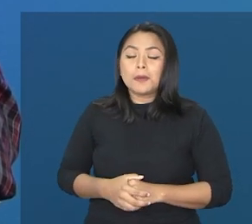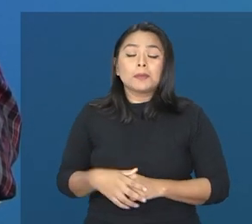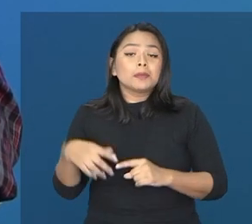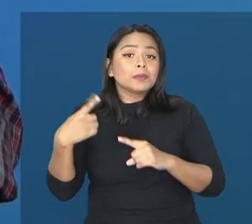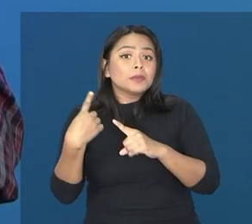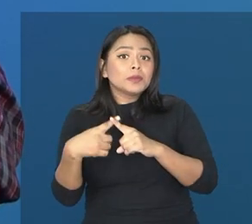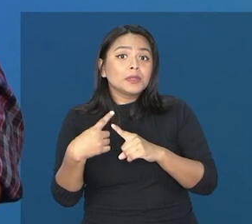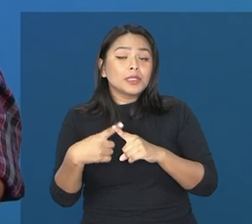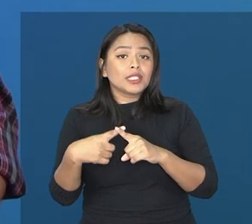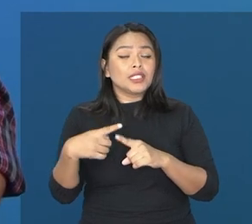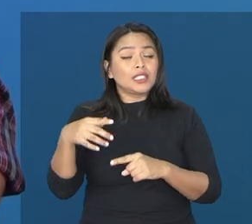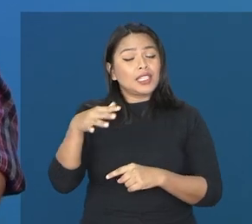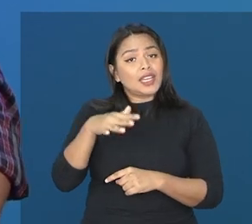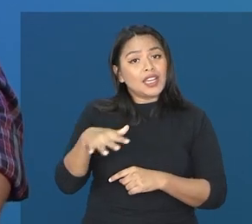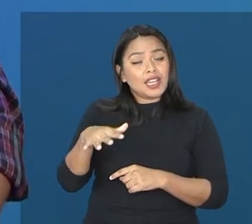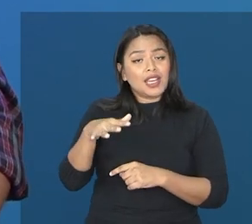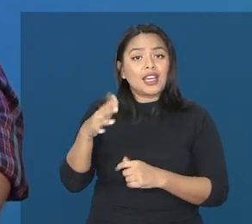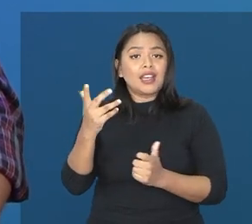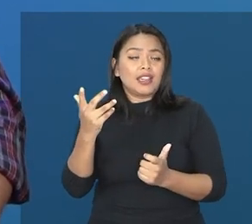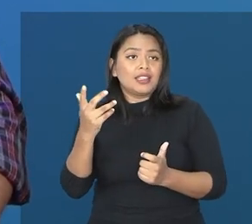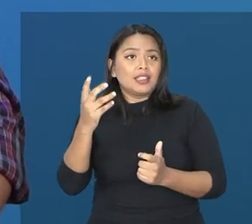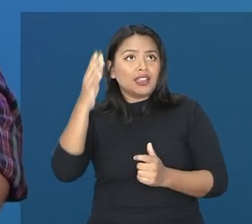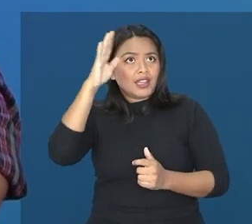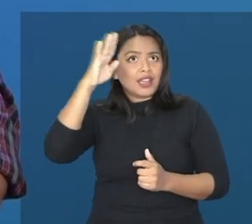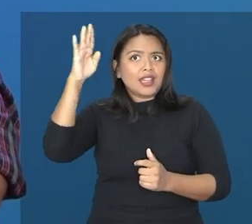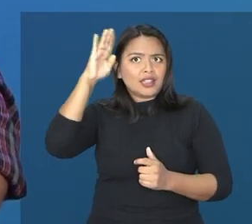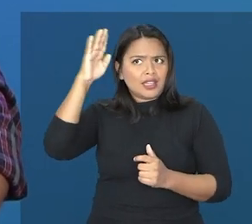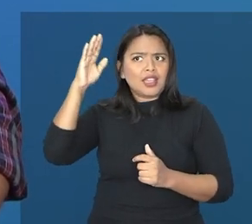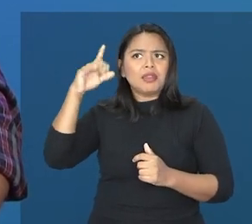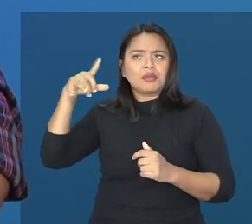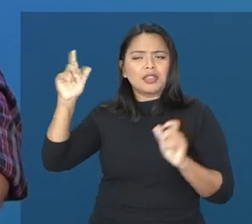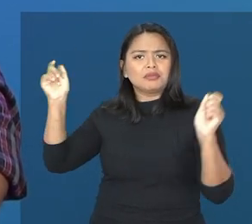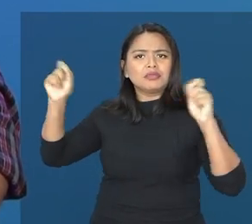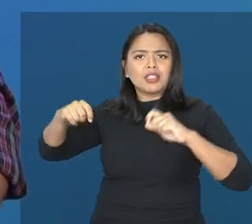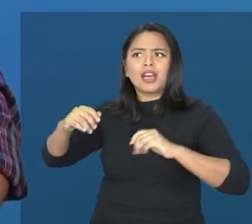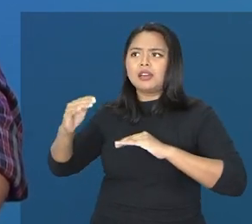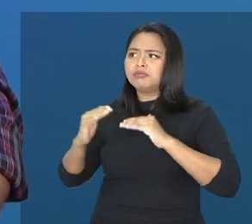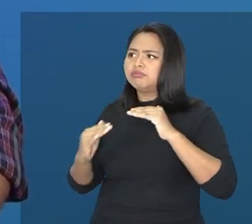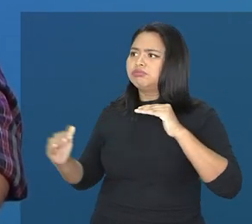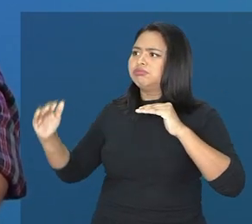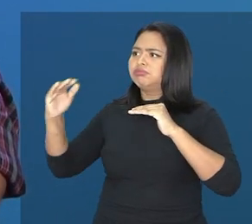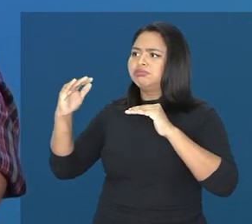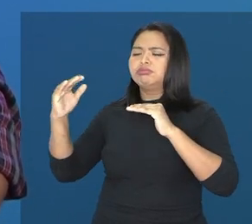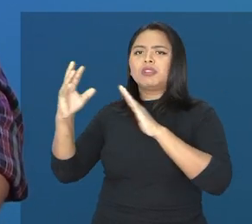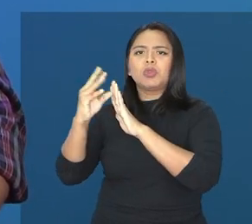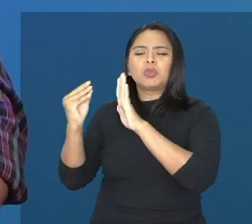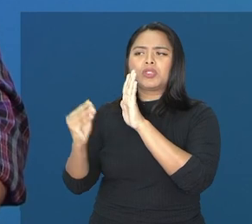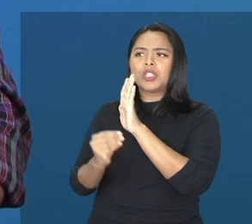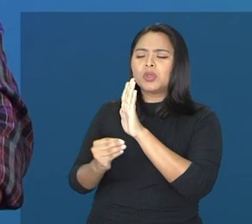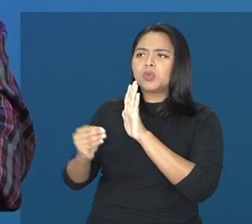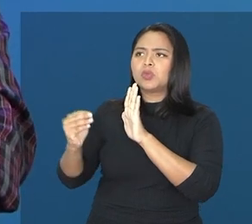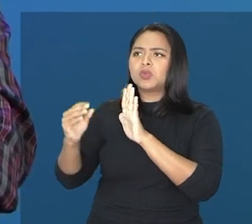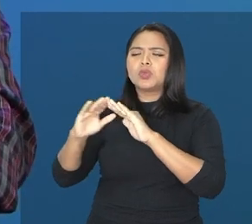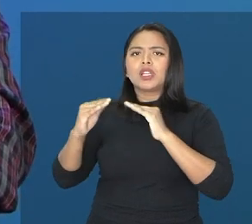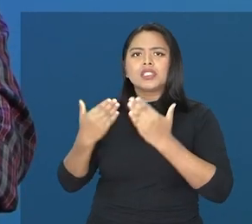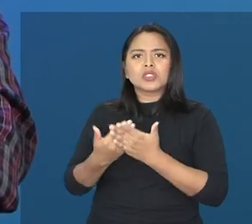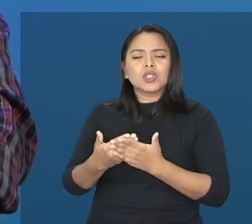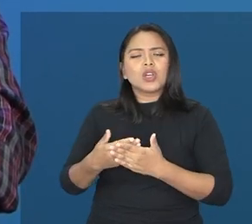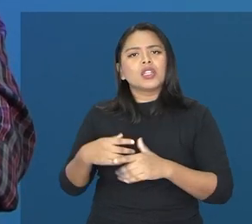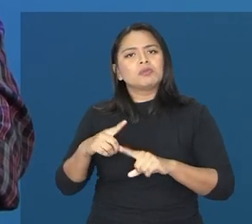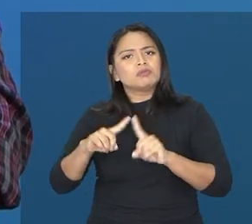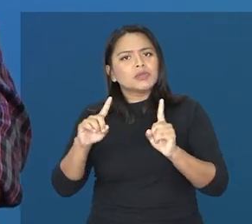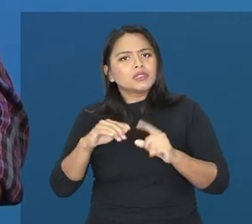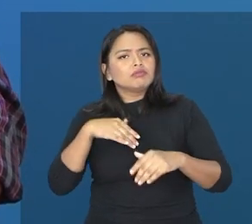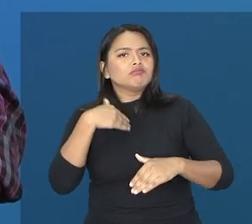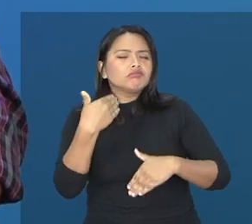Ele pode, do ponto de vista acadêmico, até ter um bom desempenho no currículo escolar. Mas, aos poucos, ele